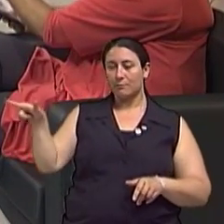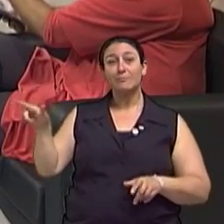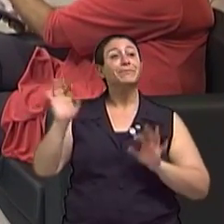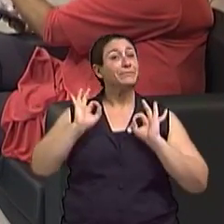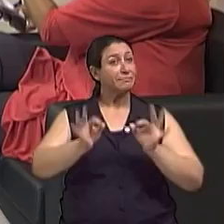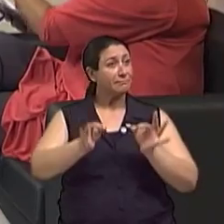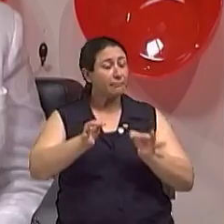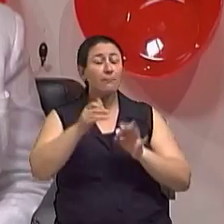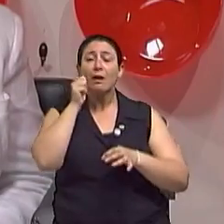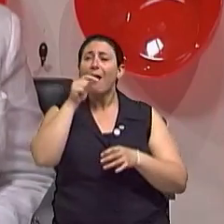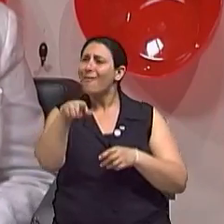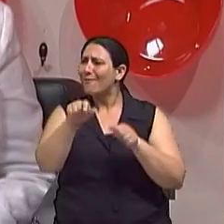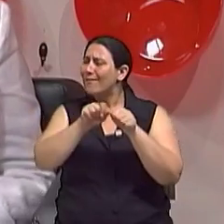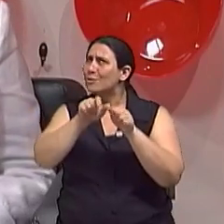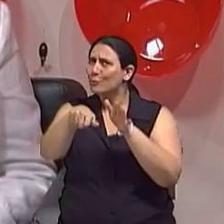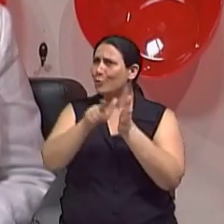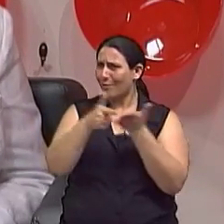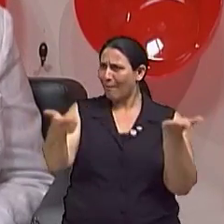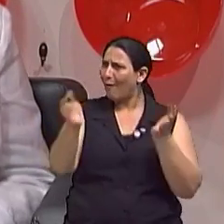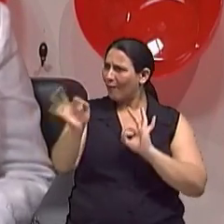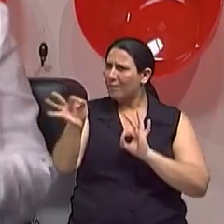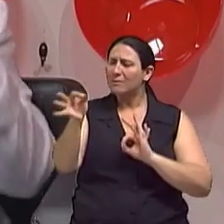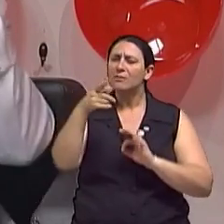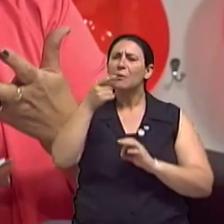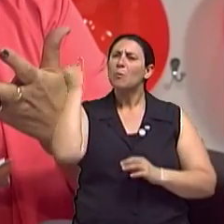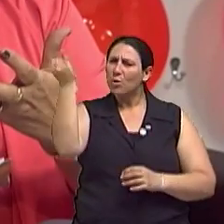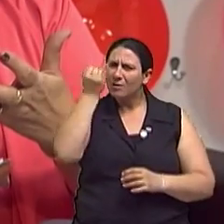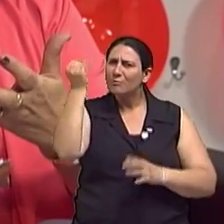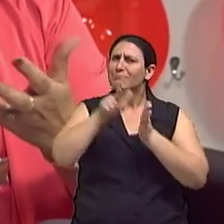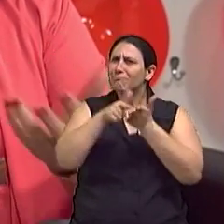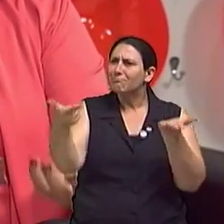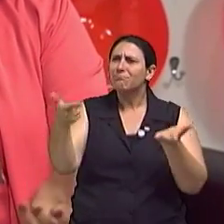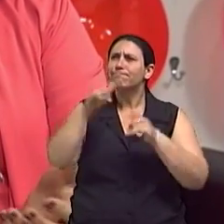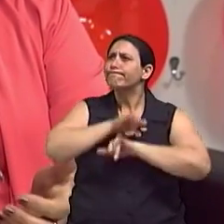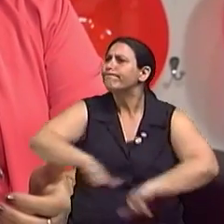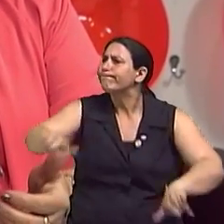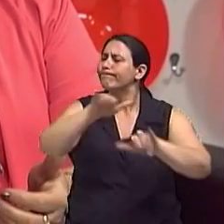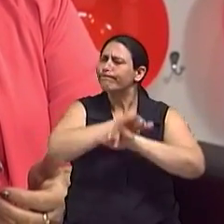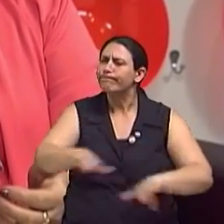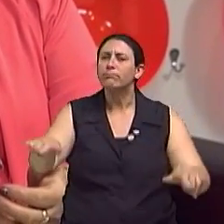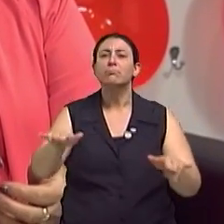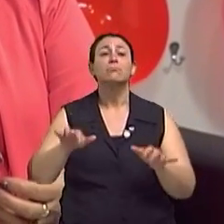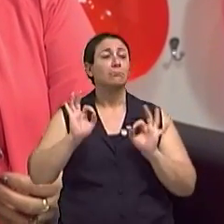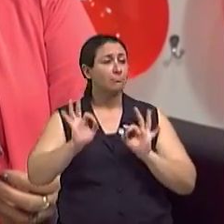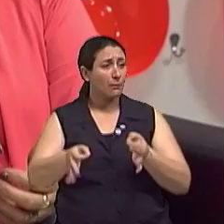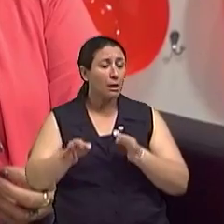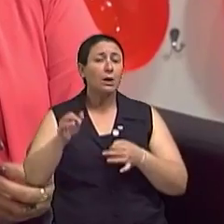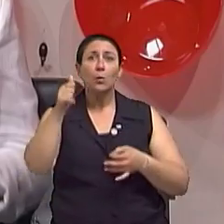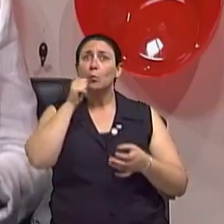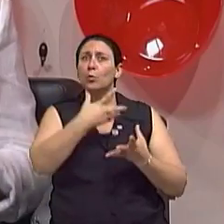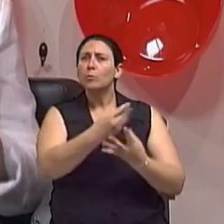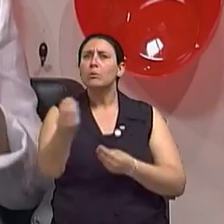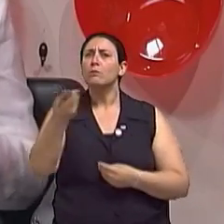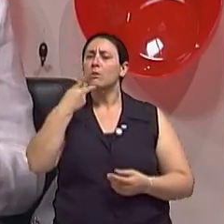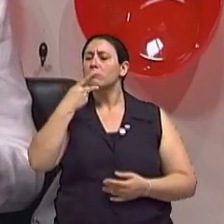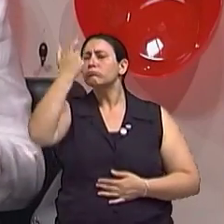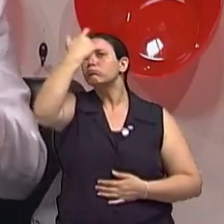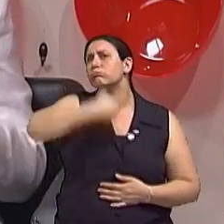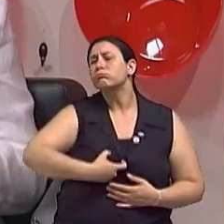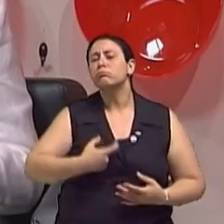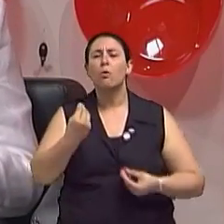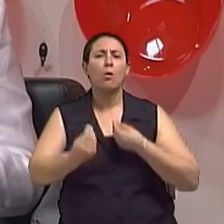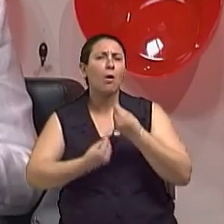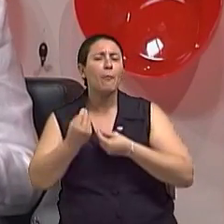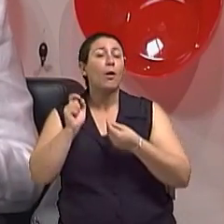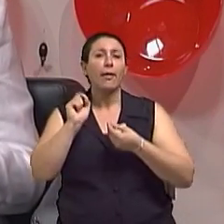jornalismo, né? Via jornalismo. Como a imprensa é importante. Muitas mulheres vão falar da sua condição que vem